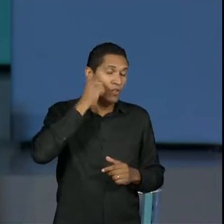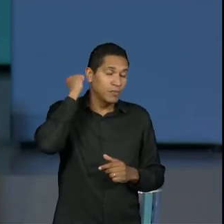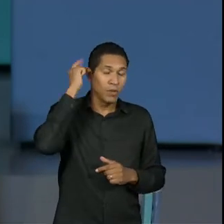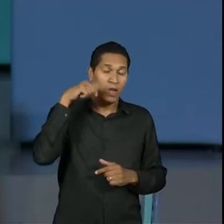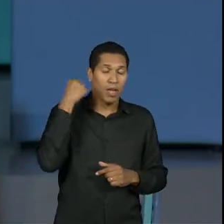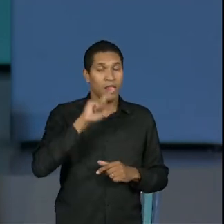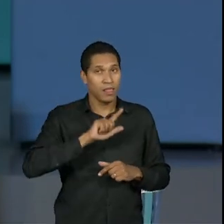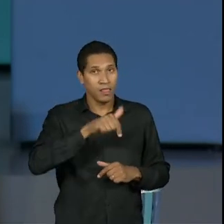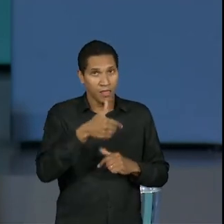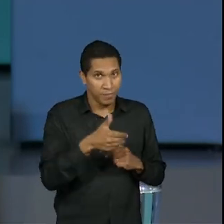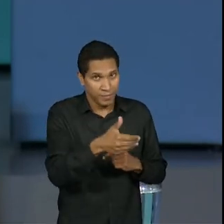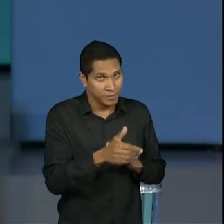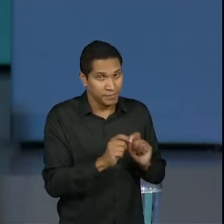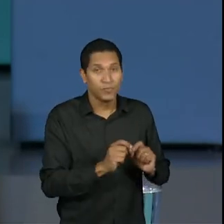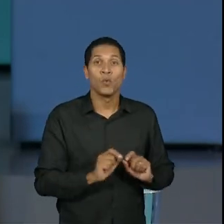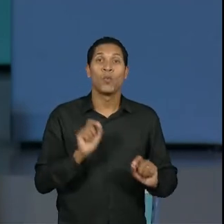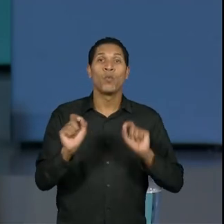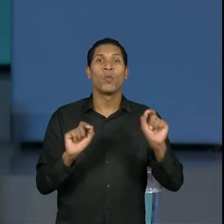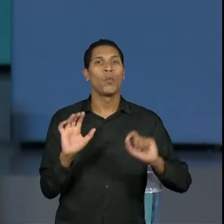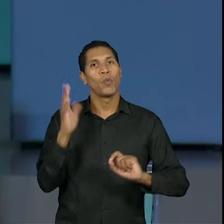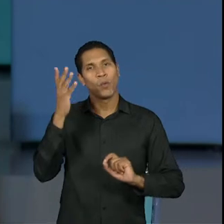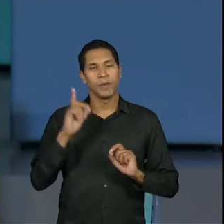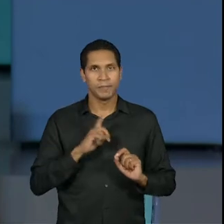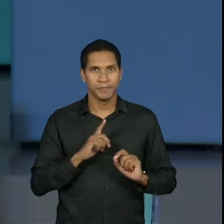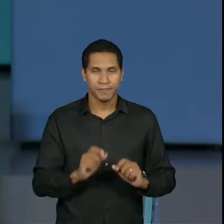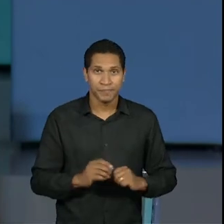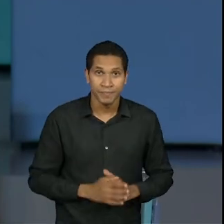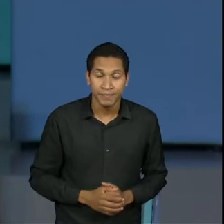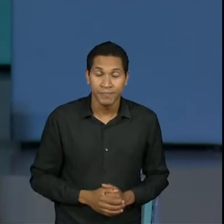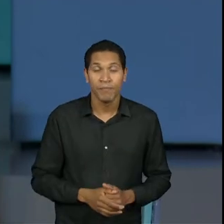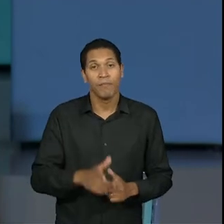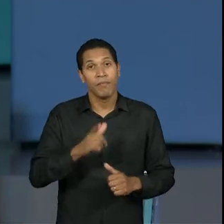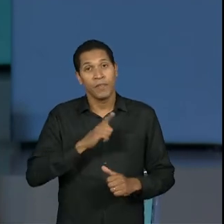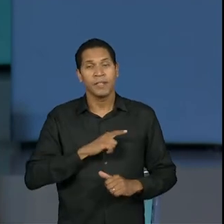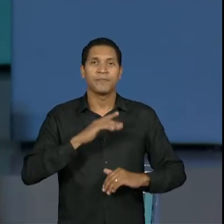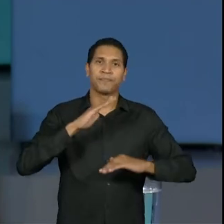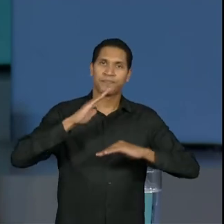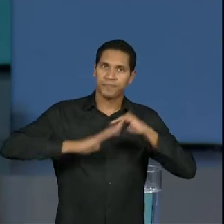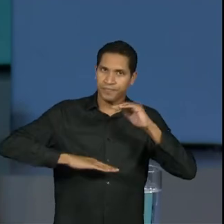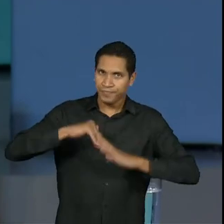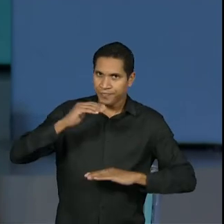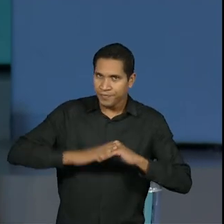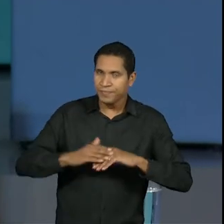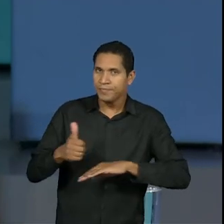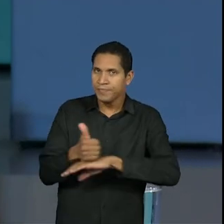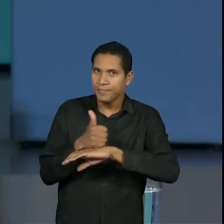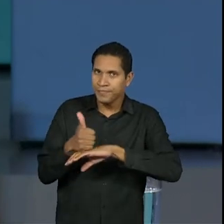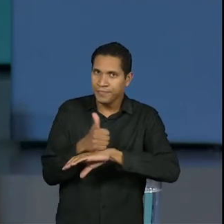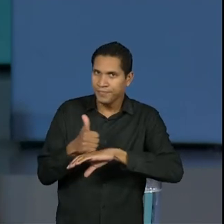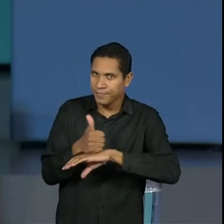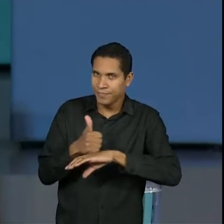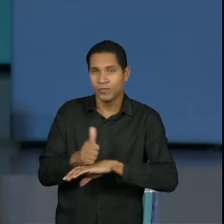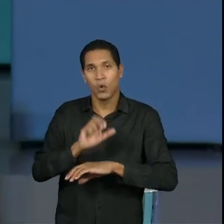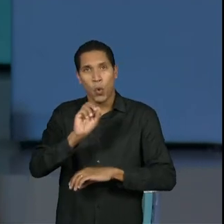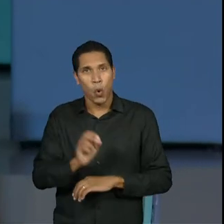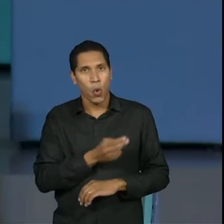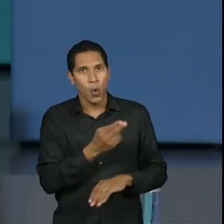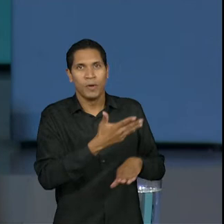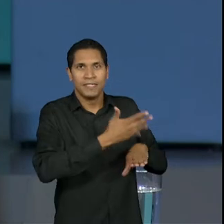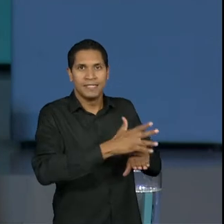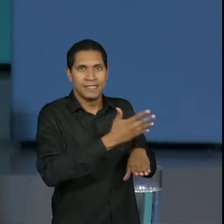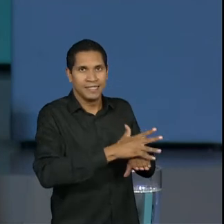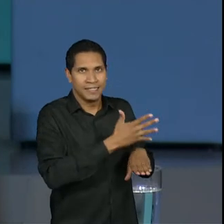Então, assim, aí o que acontece? Tanto a atividade prática profissional quanto o